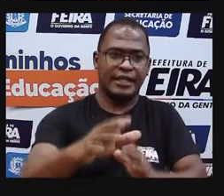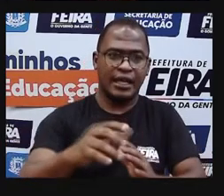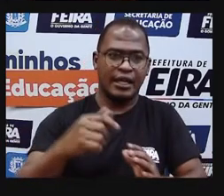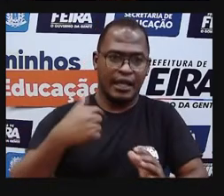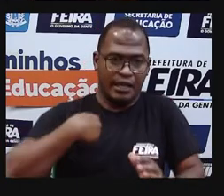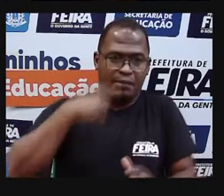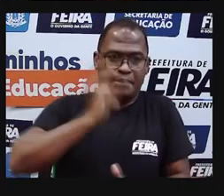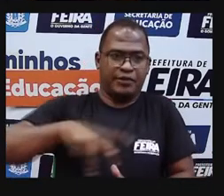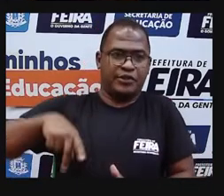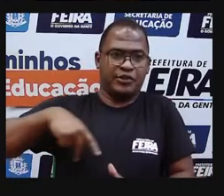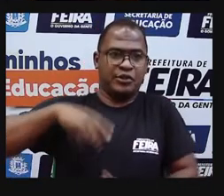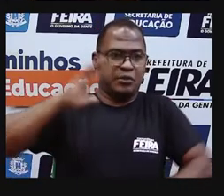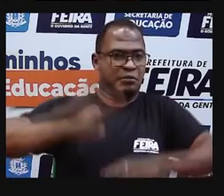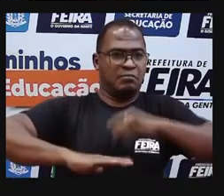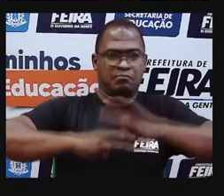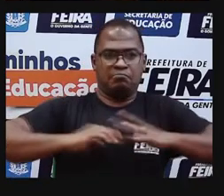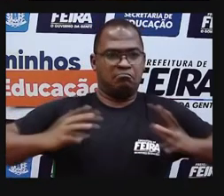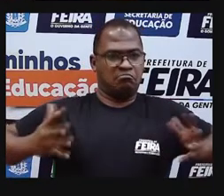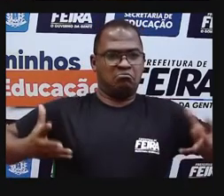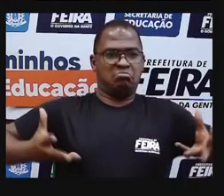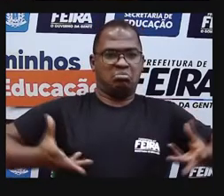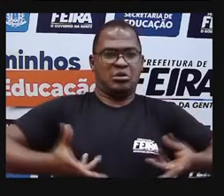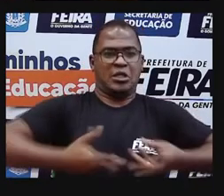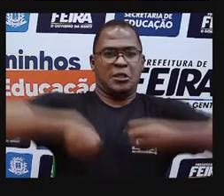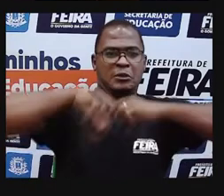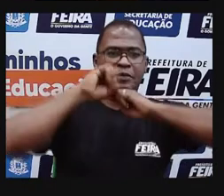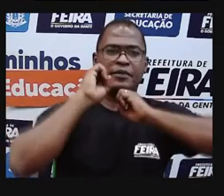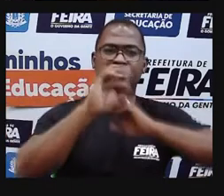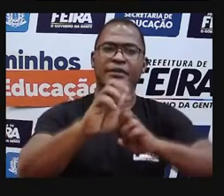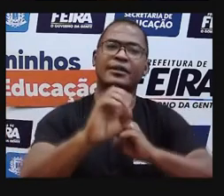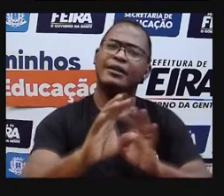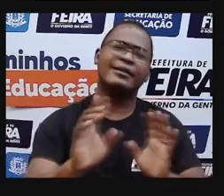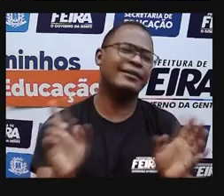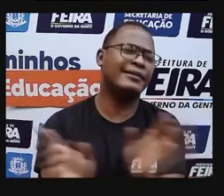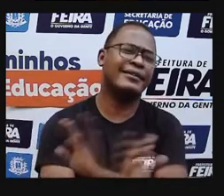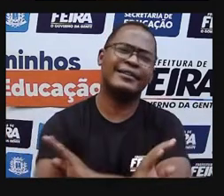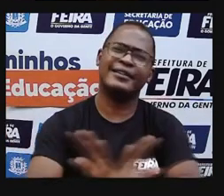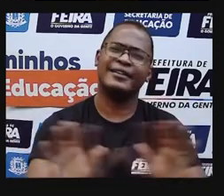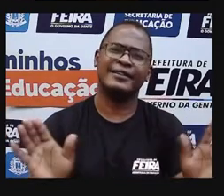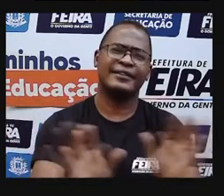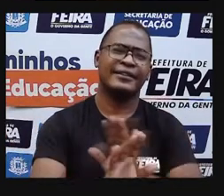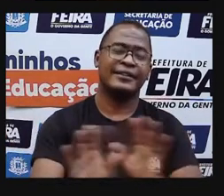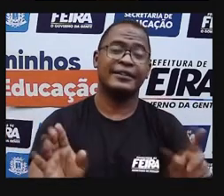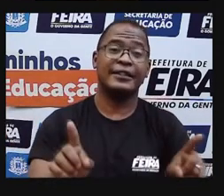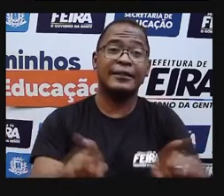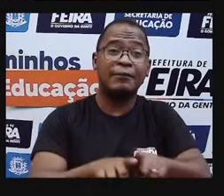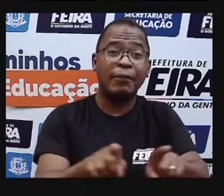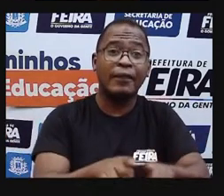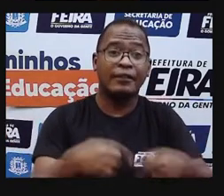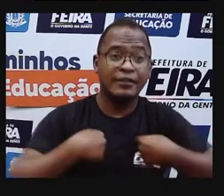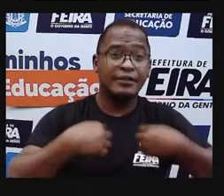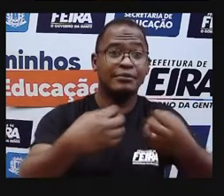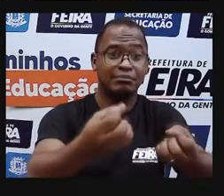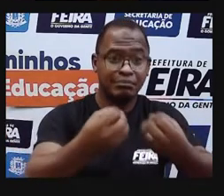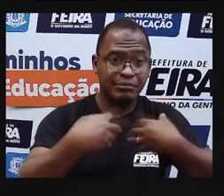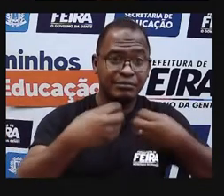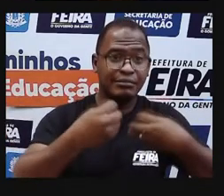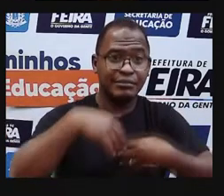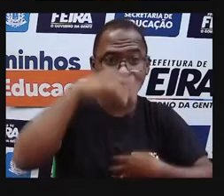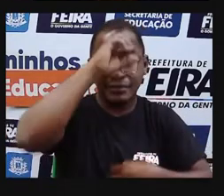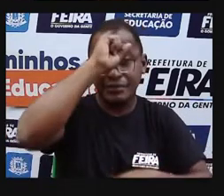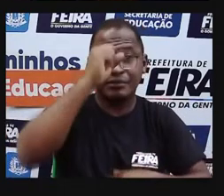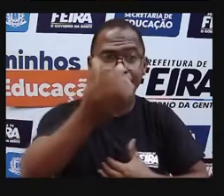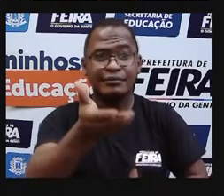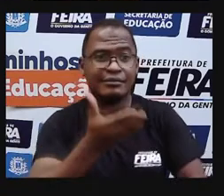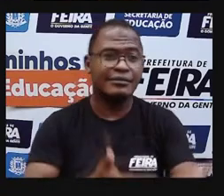criar possibilidades. Quando a gente está ensinando, a gente ensina o outro a criar possibilidades, né? E é